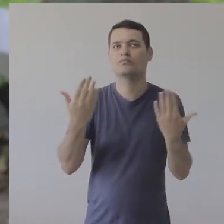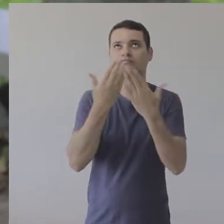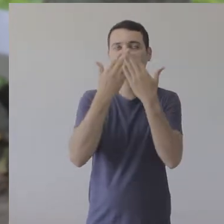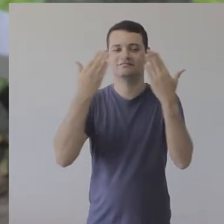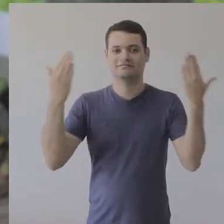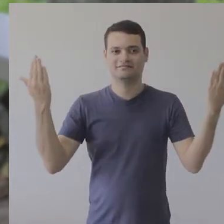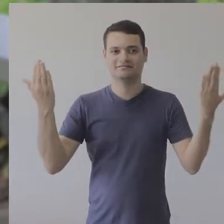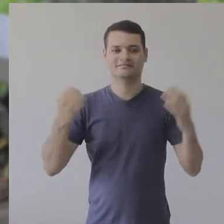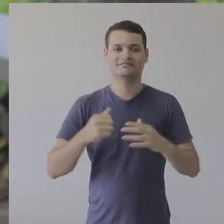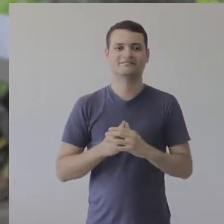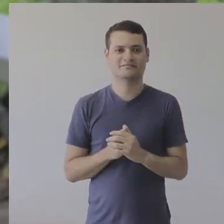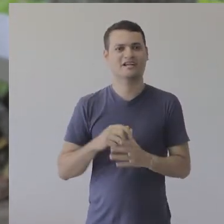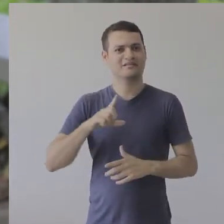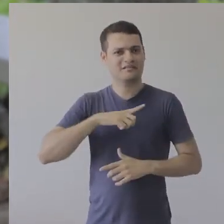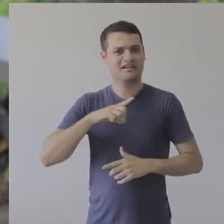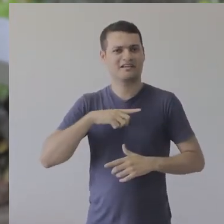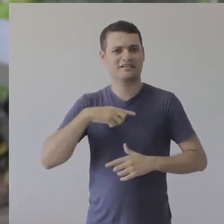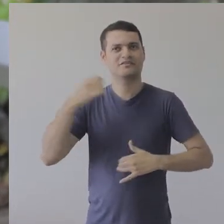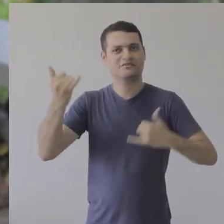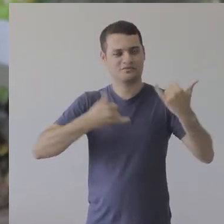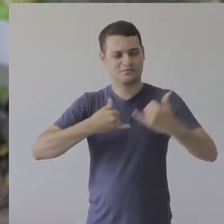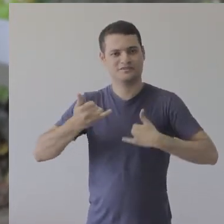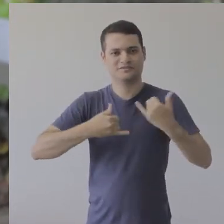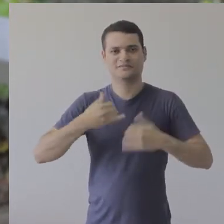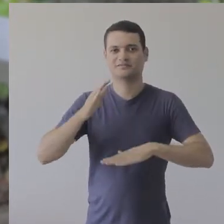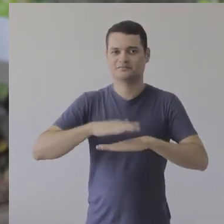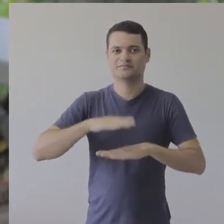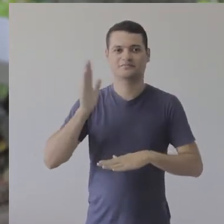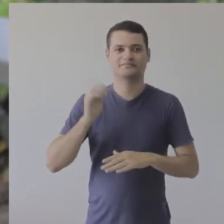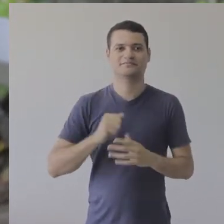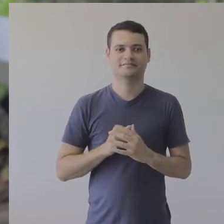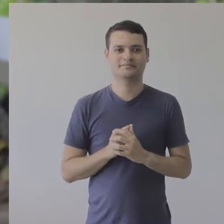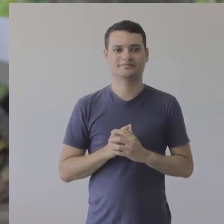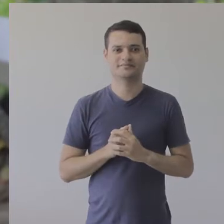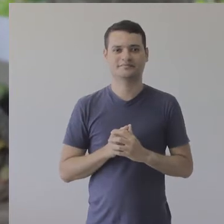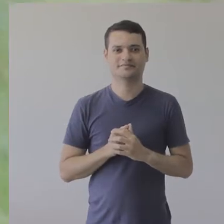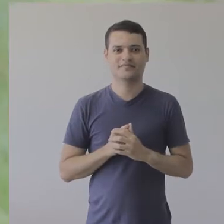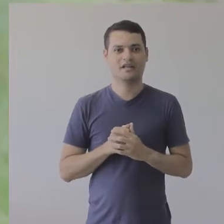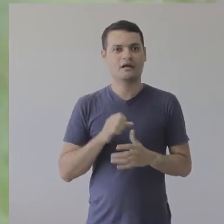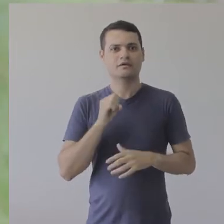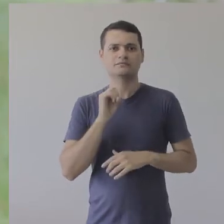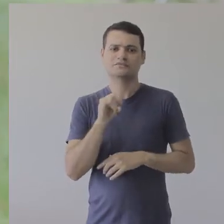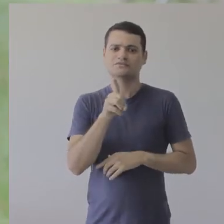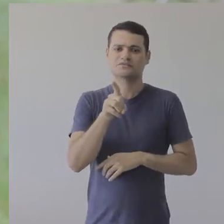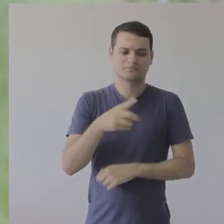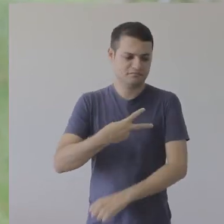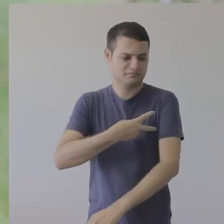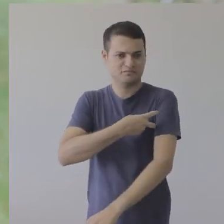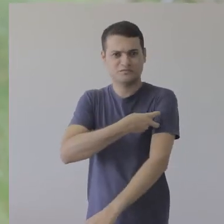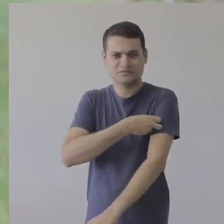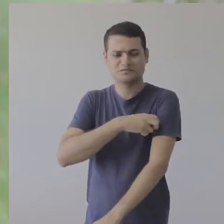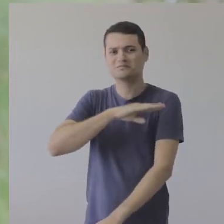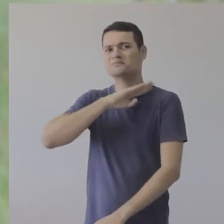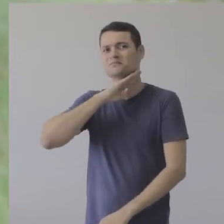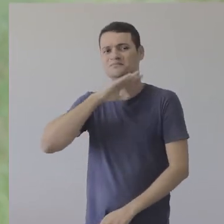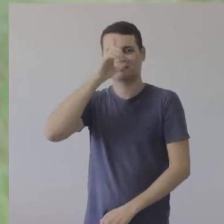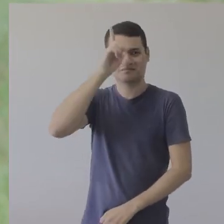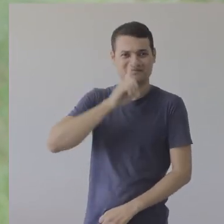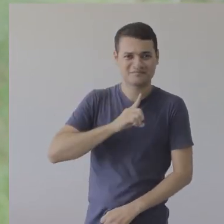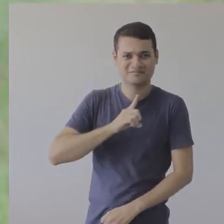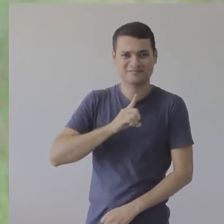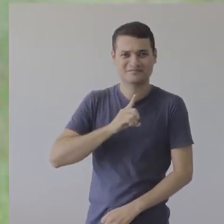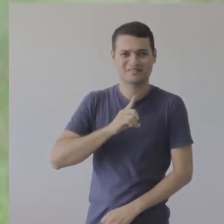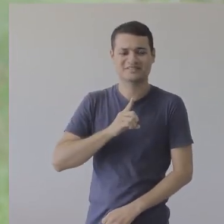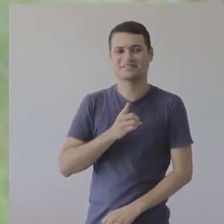.br, onde também estão detalhadas todas as informações sobre o evento. E se você ainda não se vacinou contra a febre